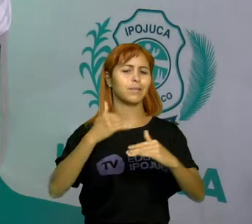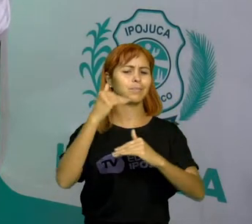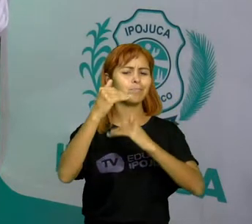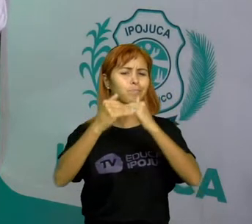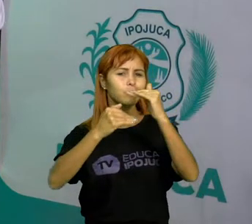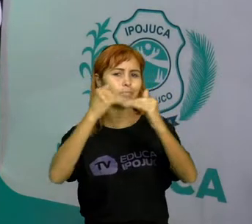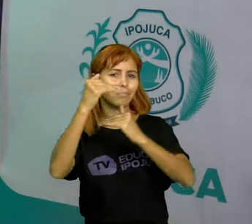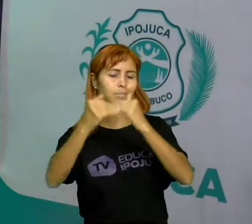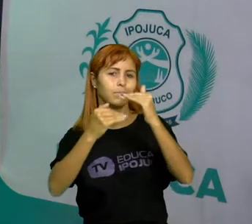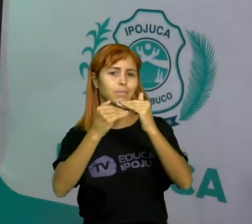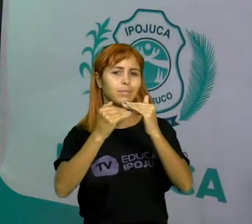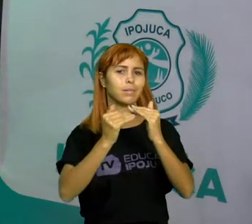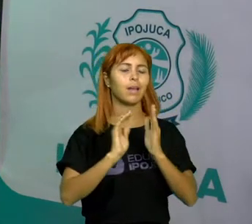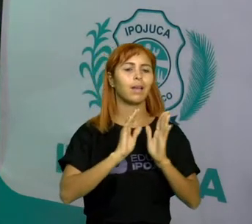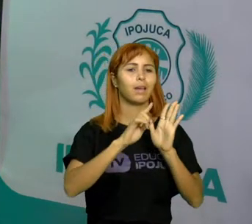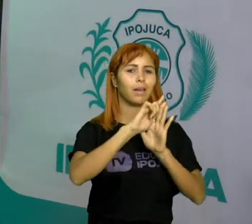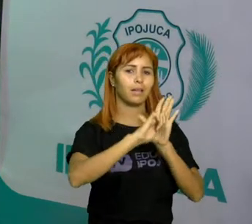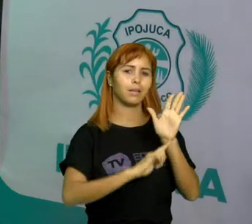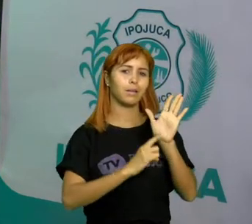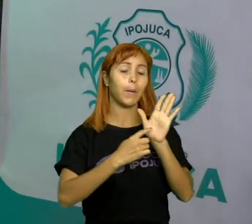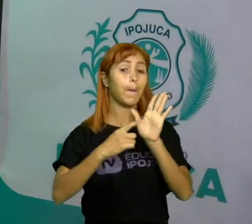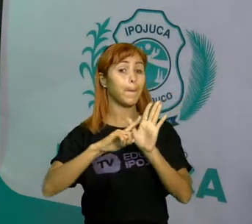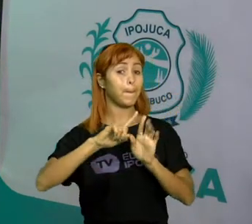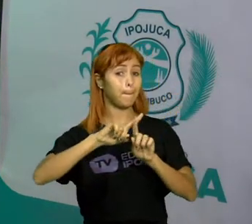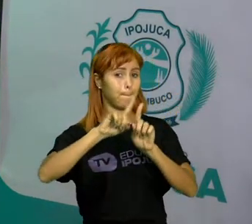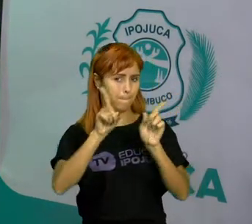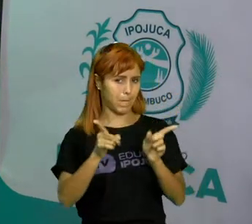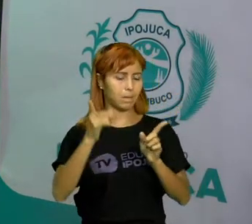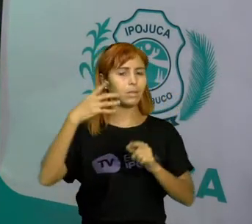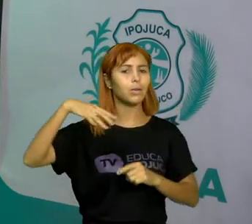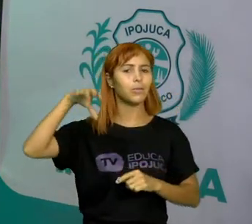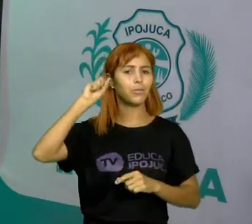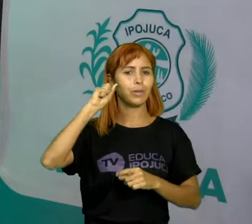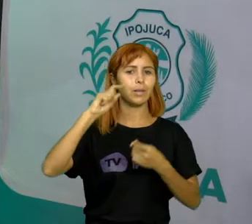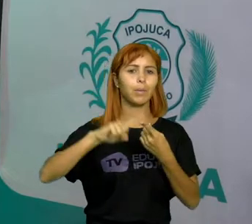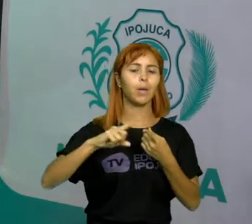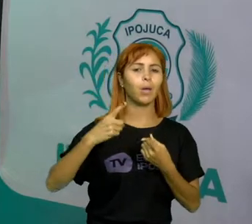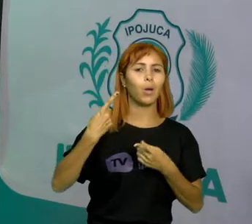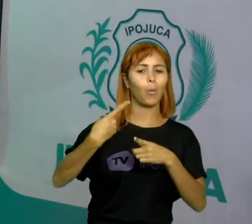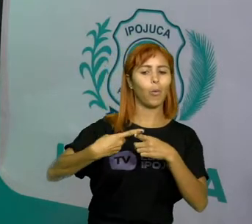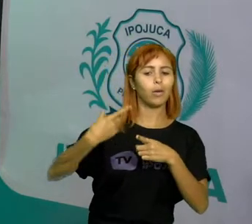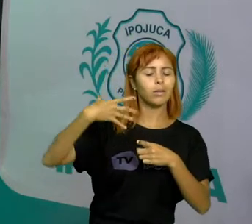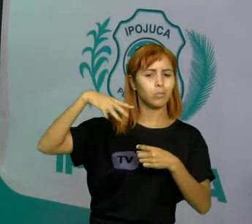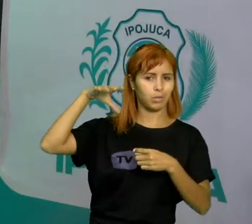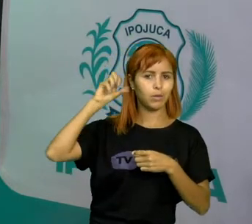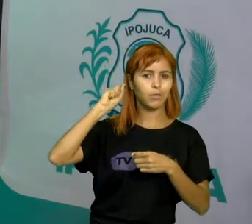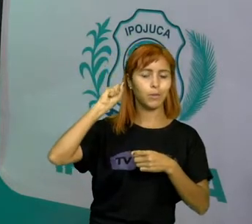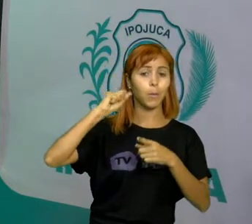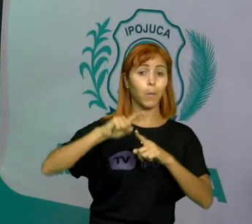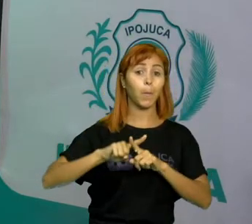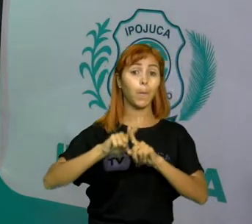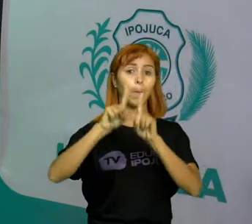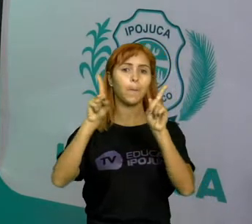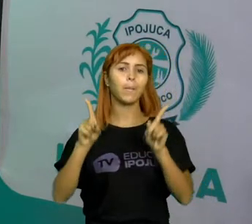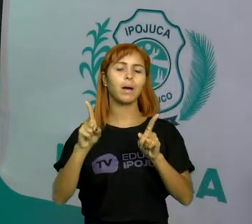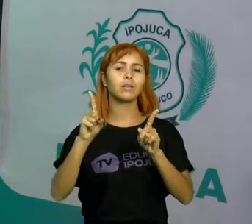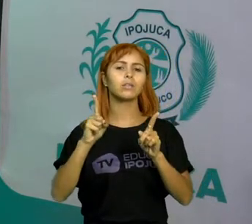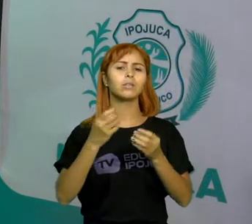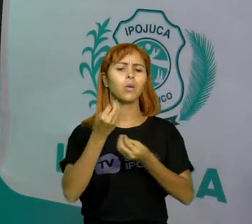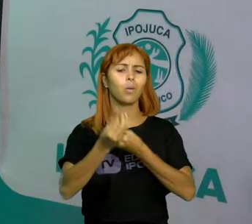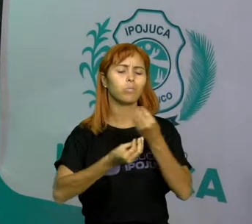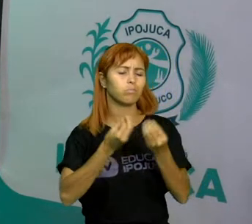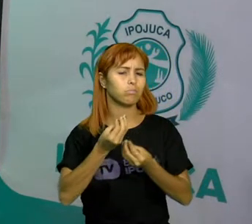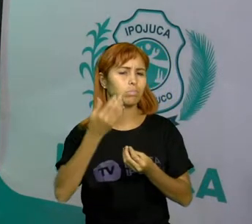Essa parte aqui que diz, mas também a capacidade de ouvir, porque ouvir, estamos ouvindo. Mas com que nível de